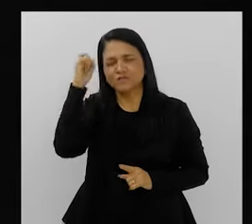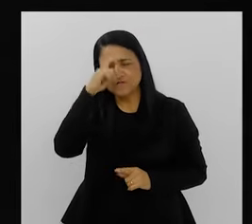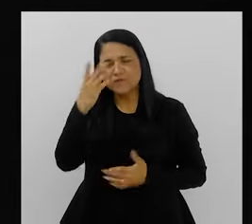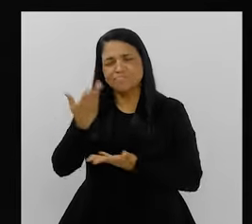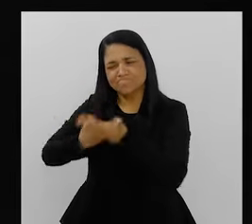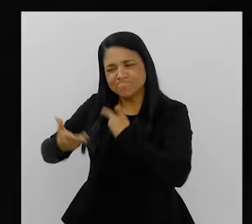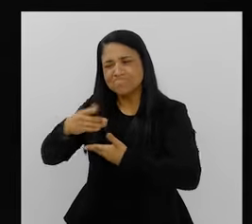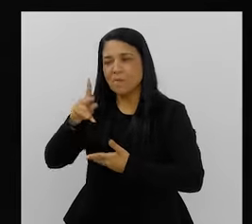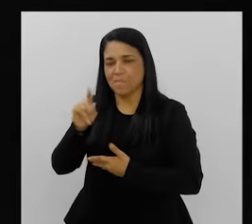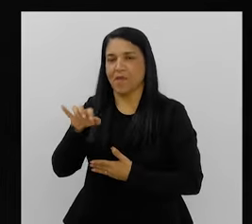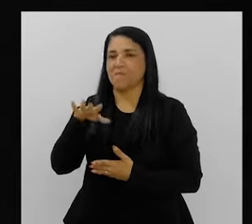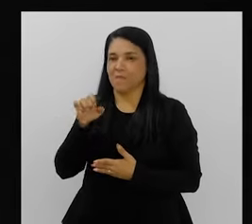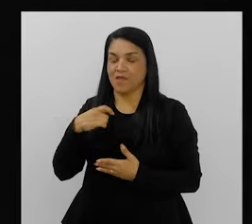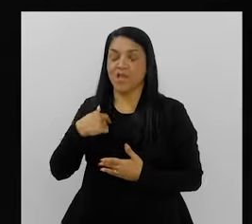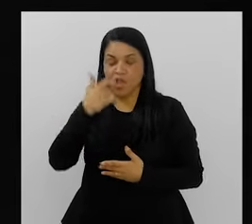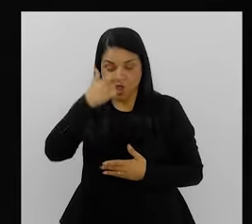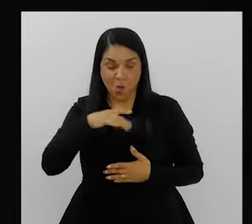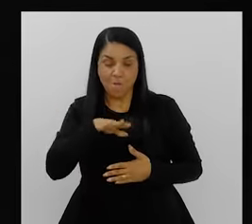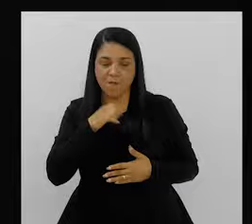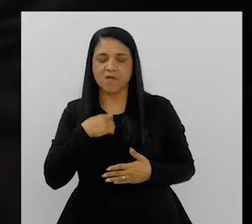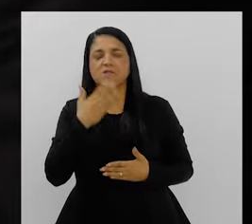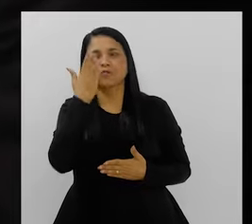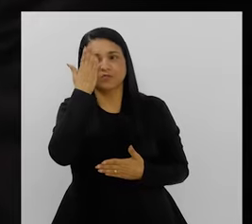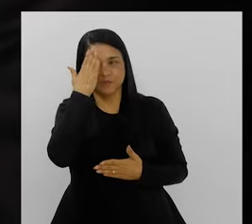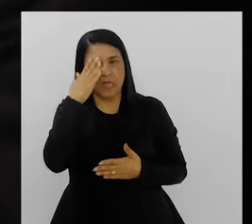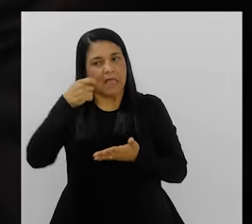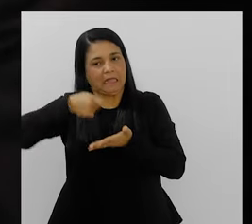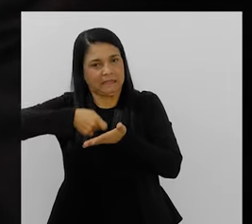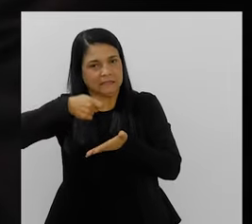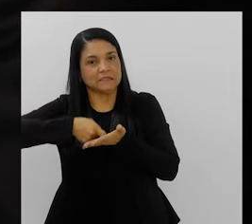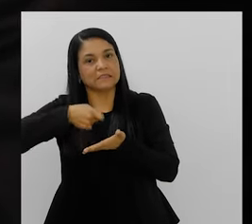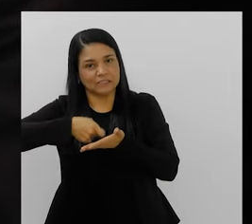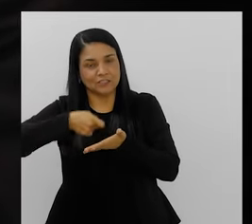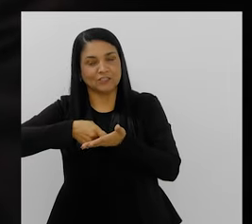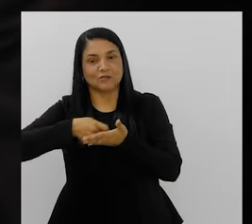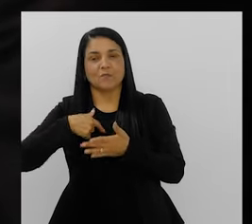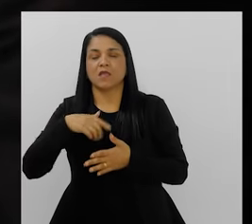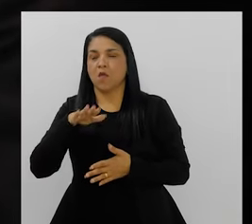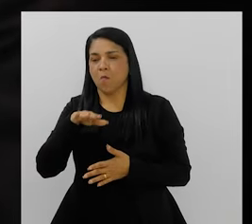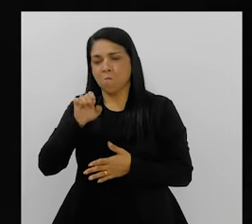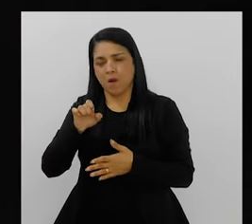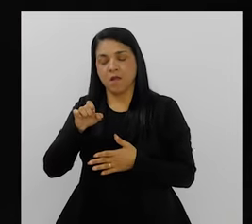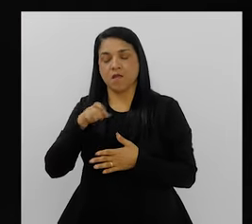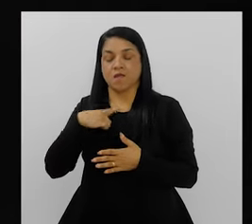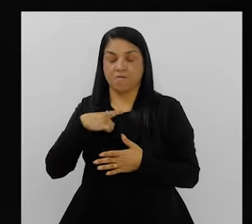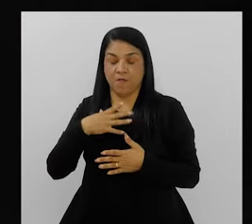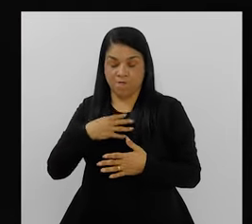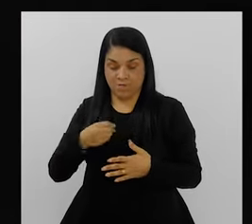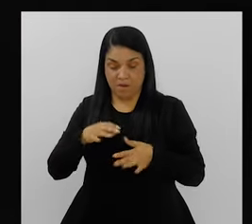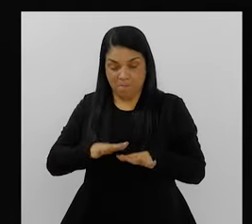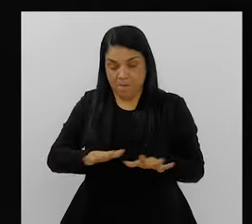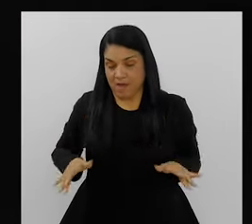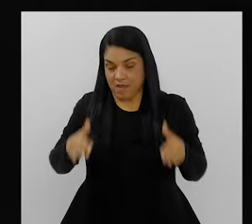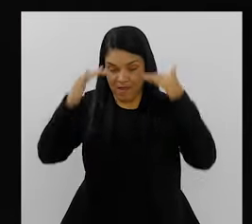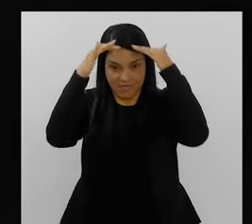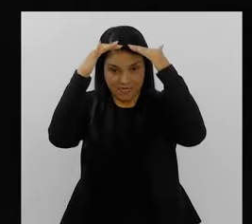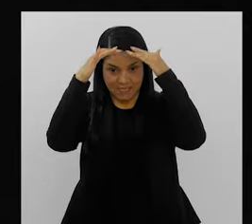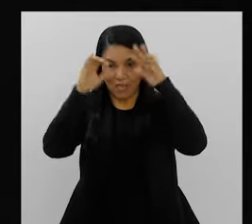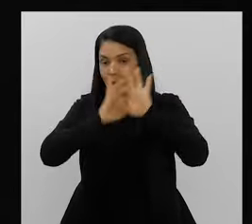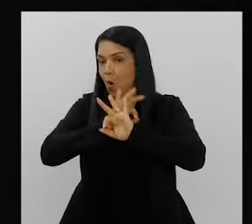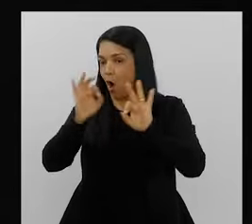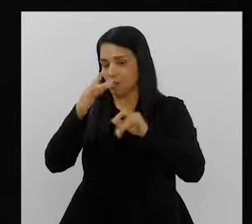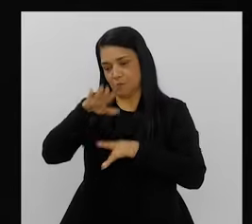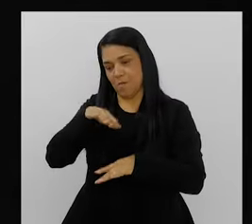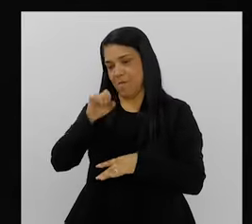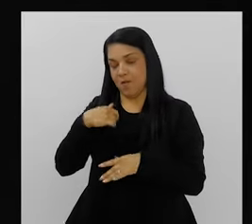Mas é difícil, né? Eu sou mãe, então os pais são exigentes. a sua irmã sabe bem como é que funciona. Mas eu sou uma mãe de bailarina ótima, perto das